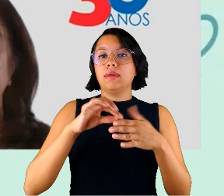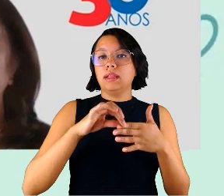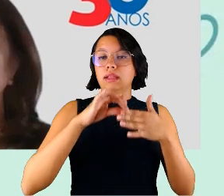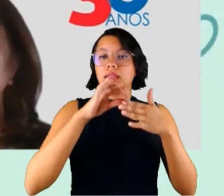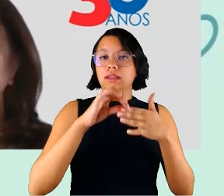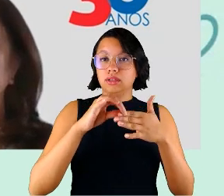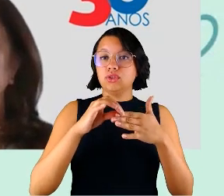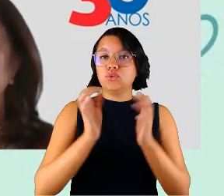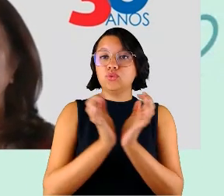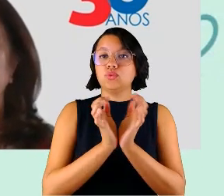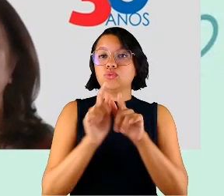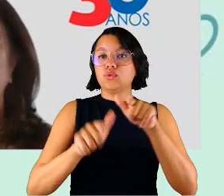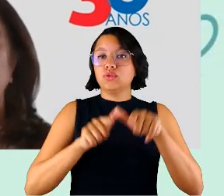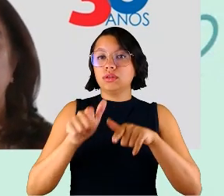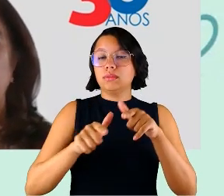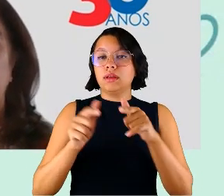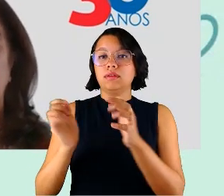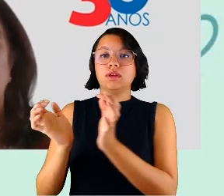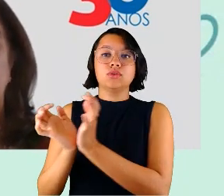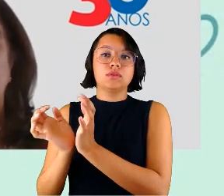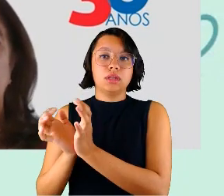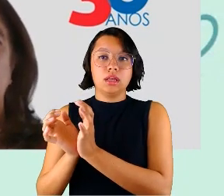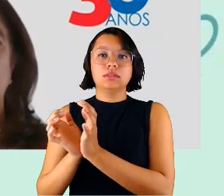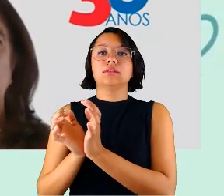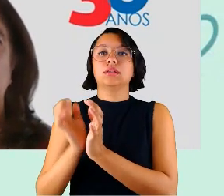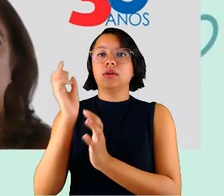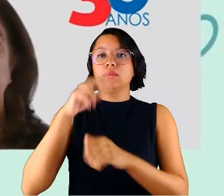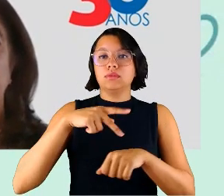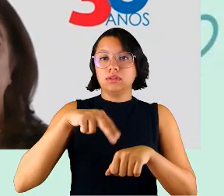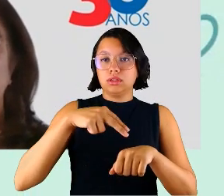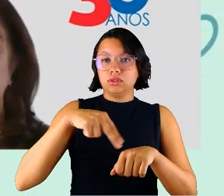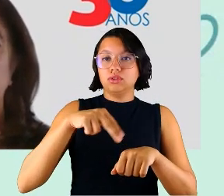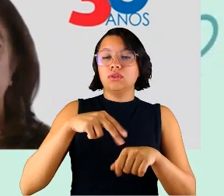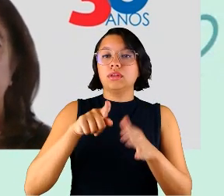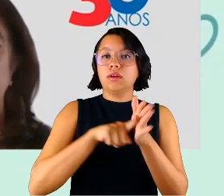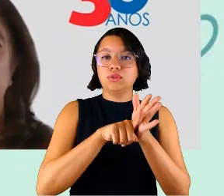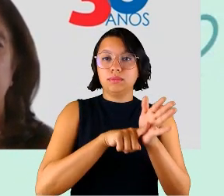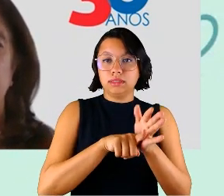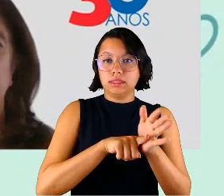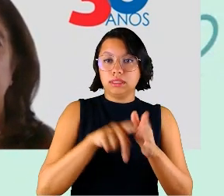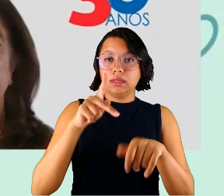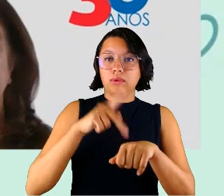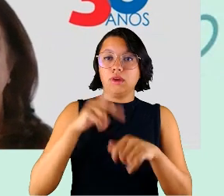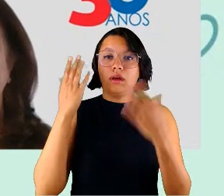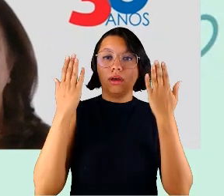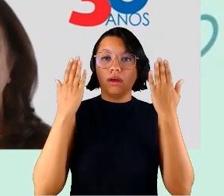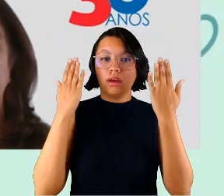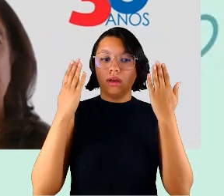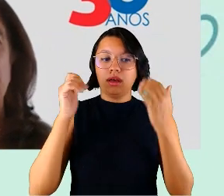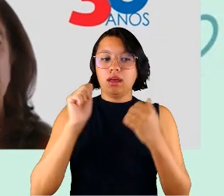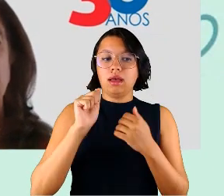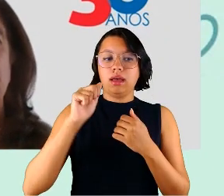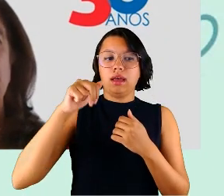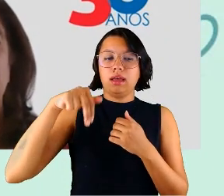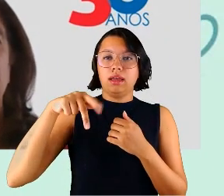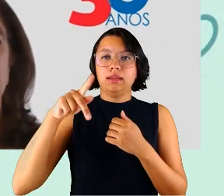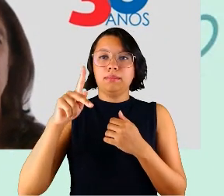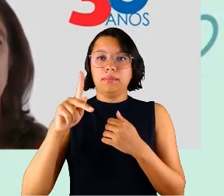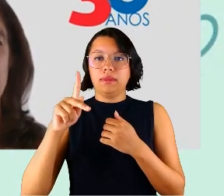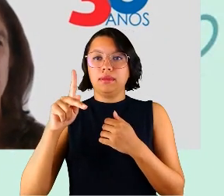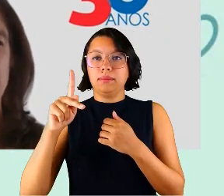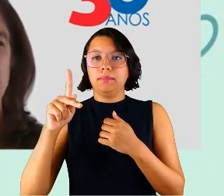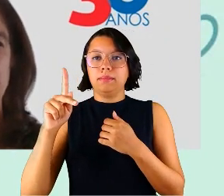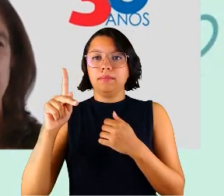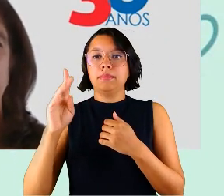trabalho da Associação Nacional de Pesquisa e Pós-Graduação em Psicologia, a NP-EPP,